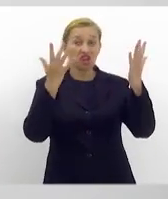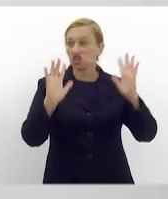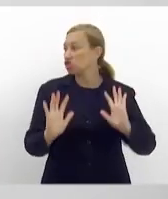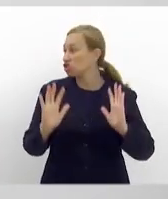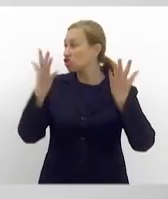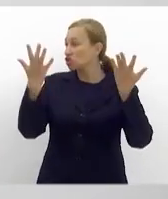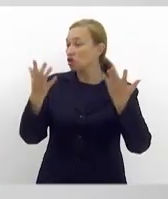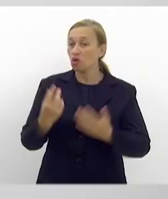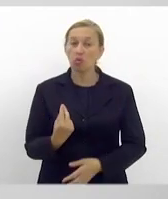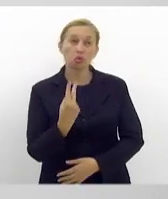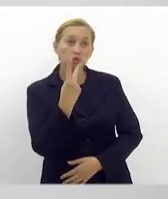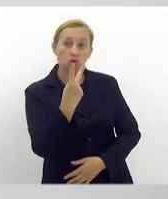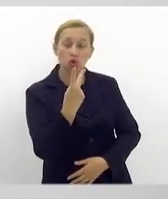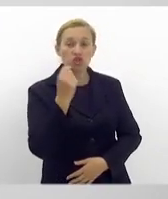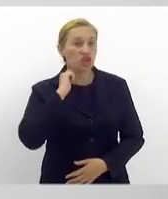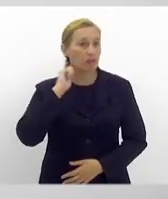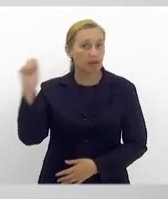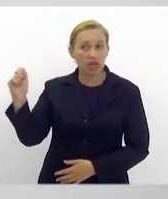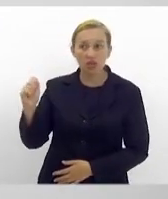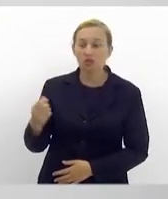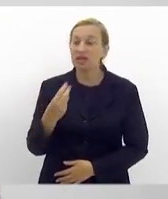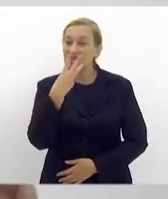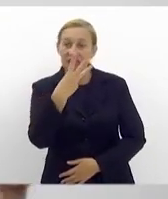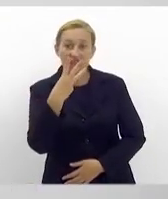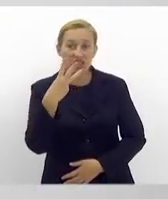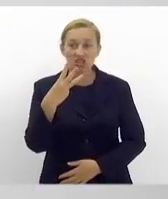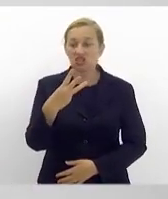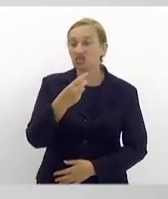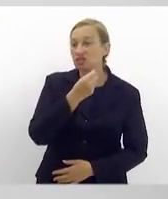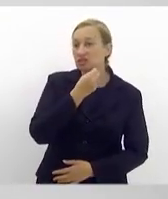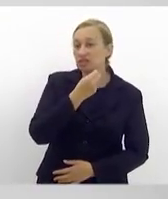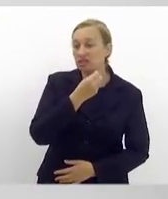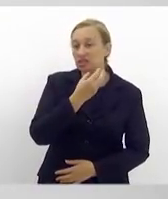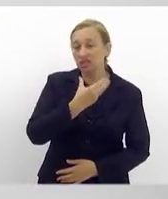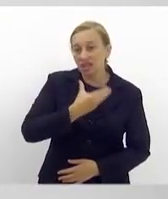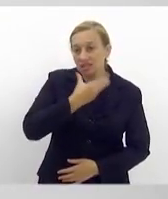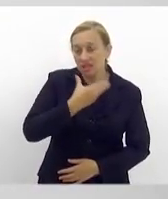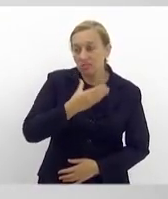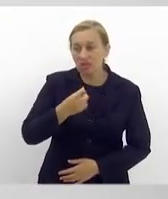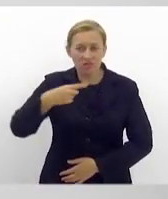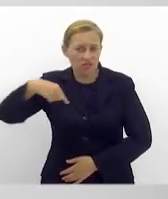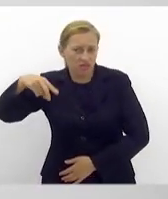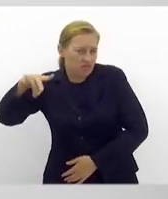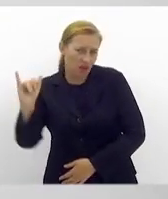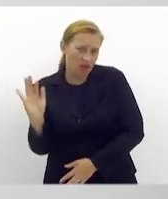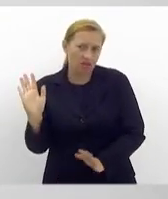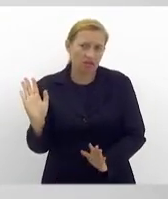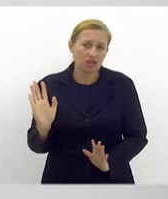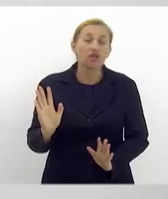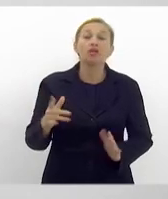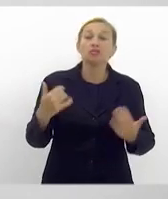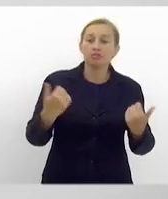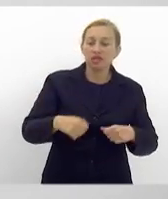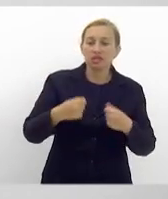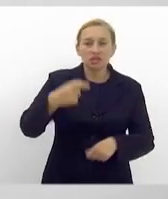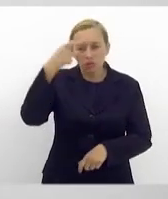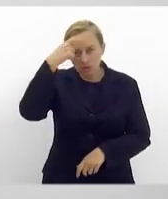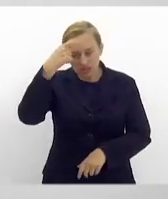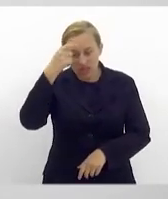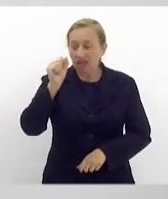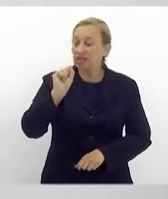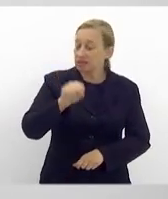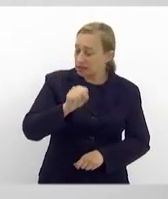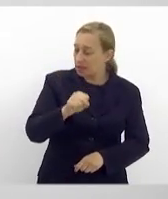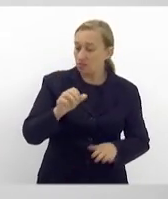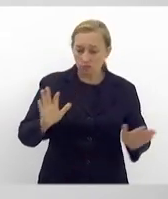como 2 de abril, 3 de dezembro e por aí vai. Temos que conscientizar? Vamos, sim,